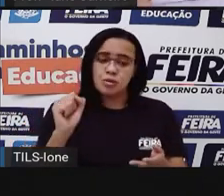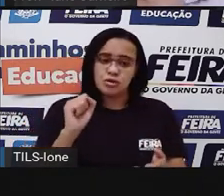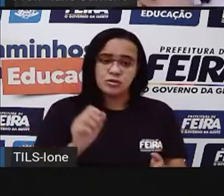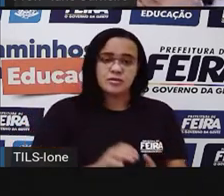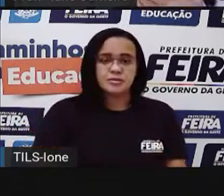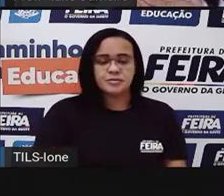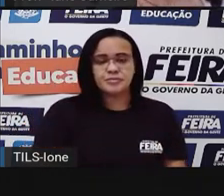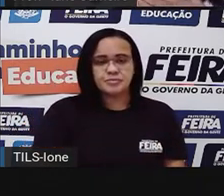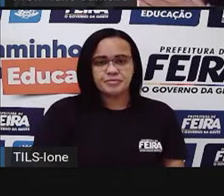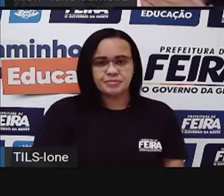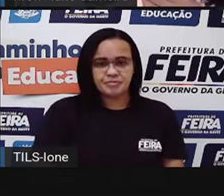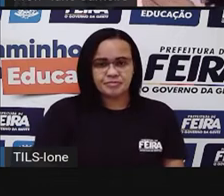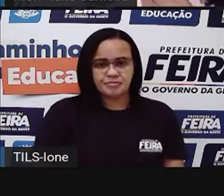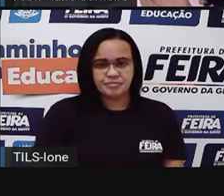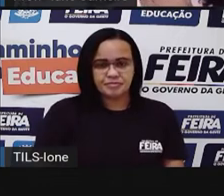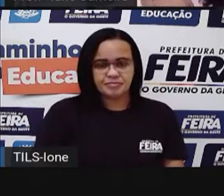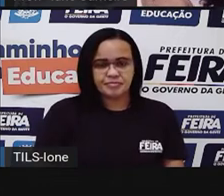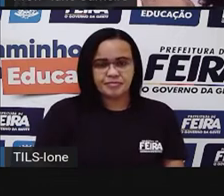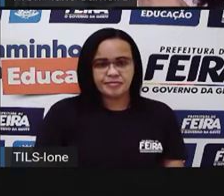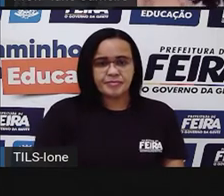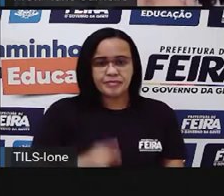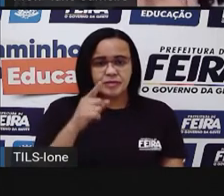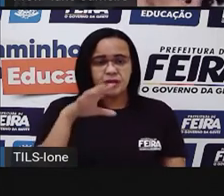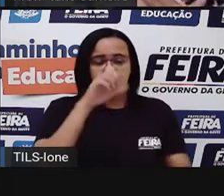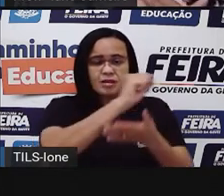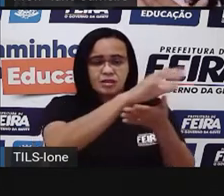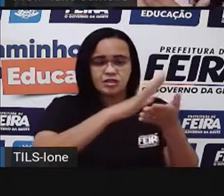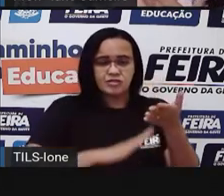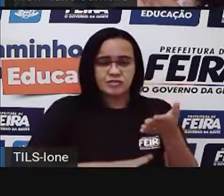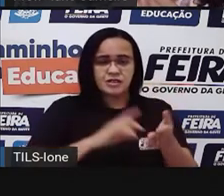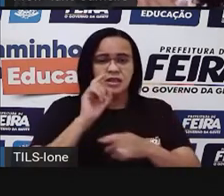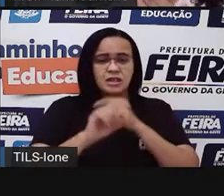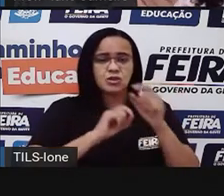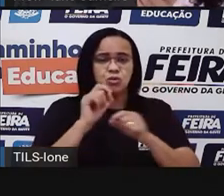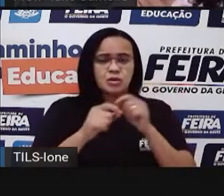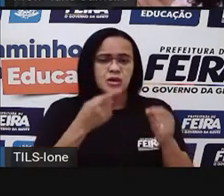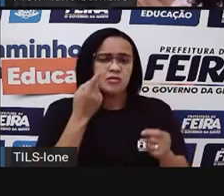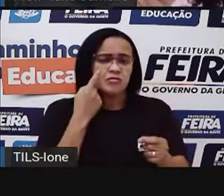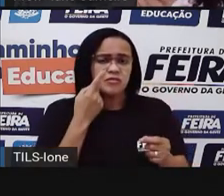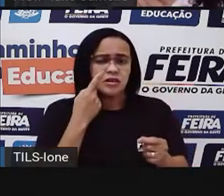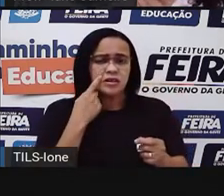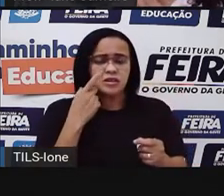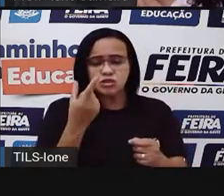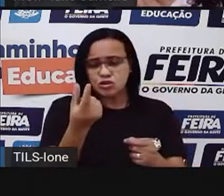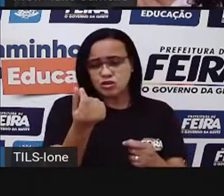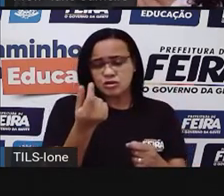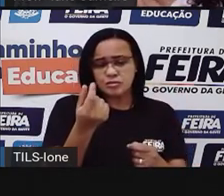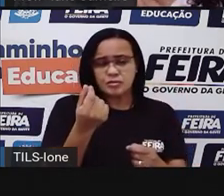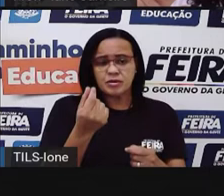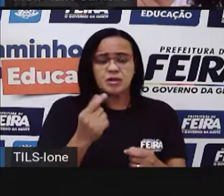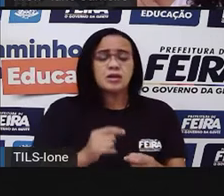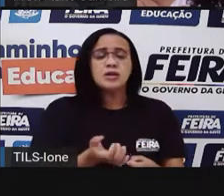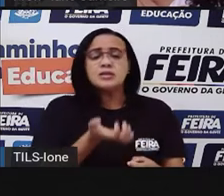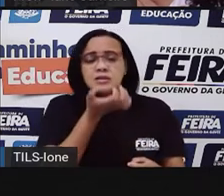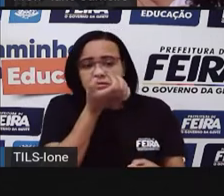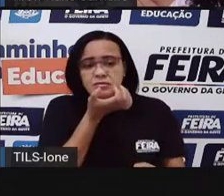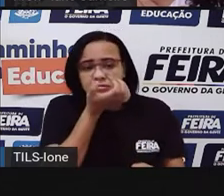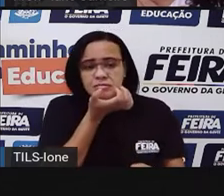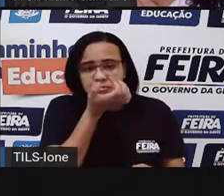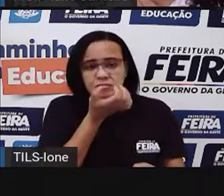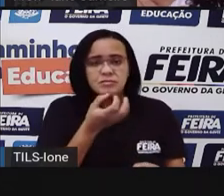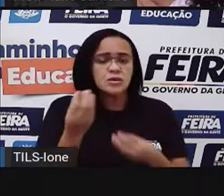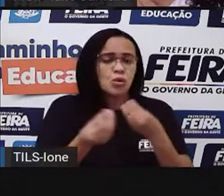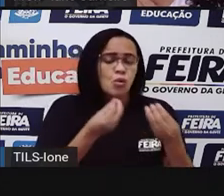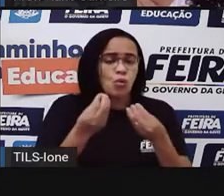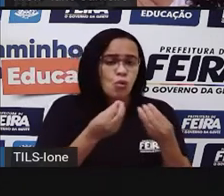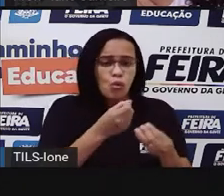Vamos lá. Aí a Pró colocou aqui essa atividade, ó. Veja, veja a moeda de Ana. Ó, quanto é que Ana tem? Essa moeda aqui